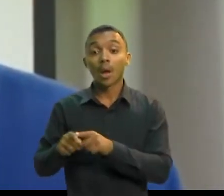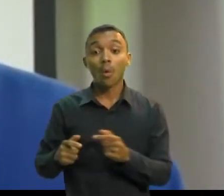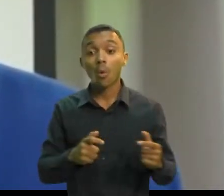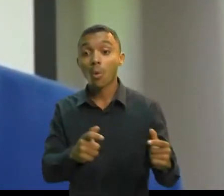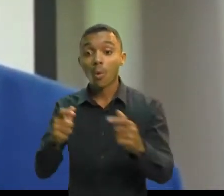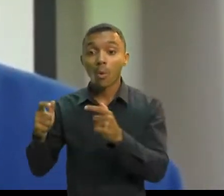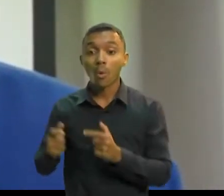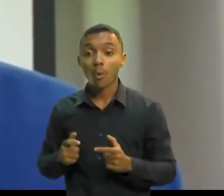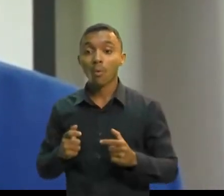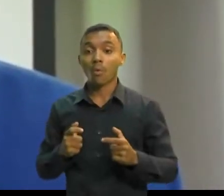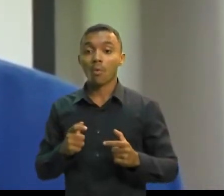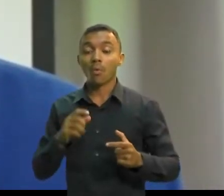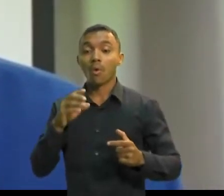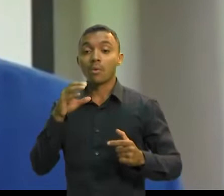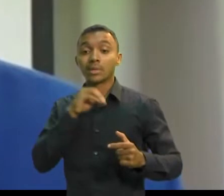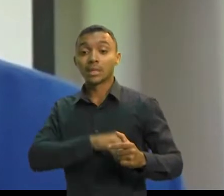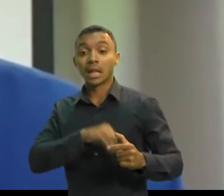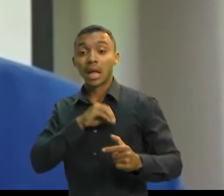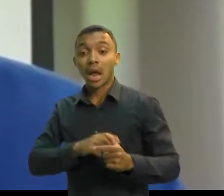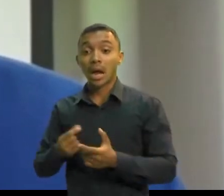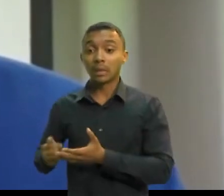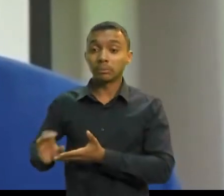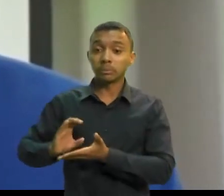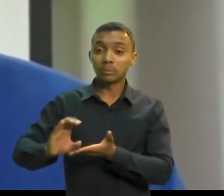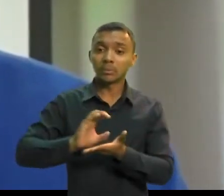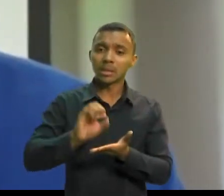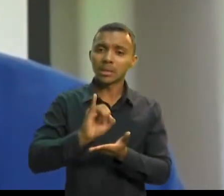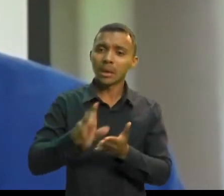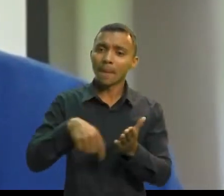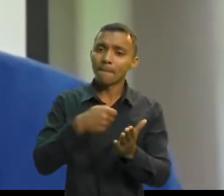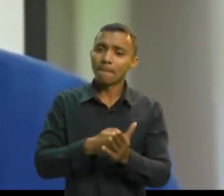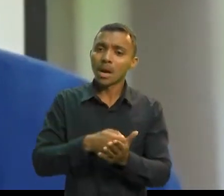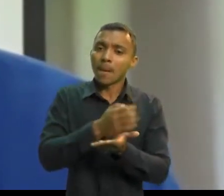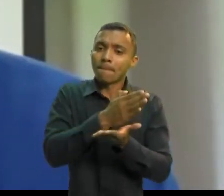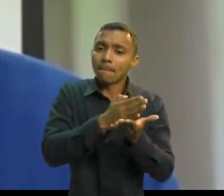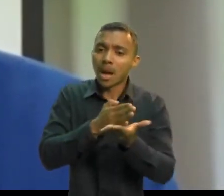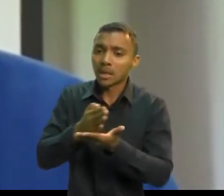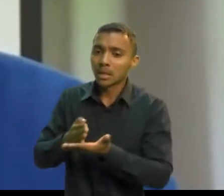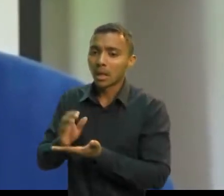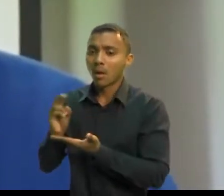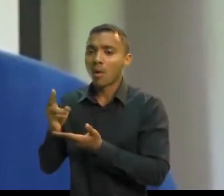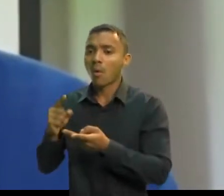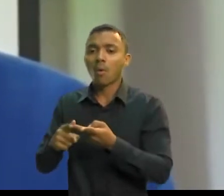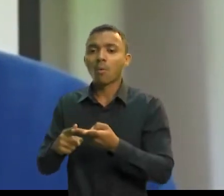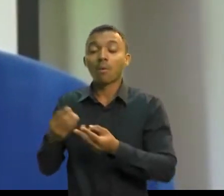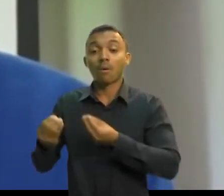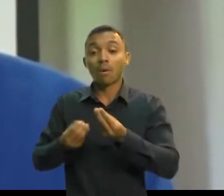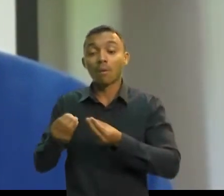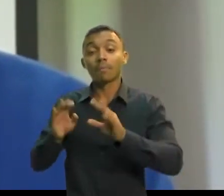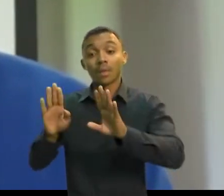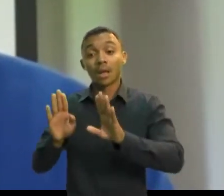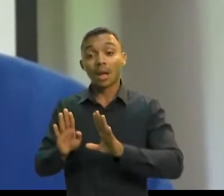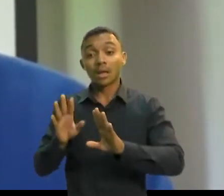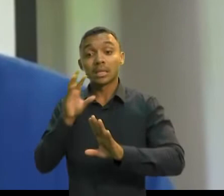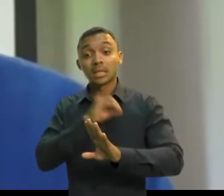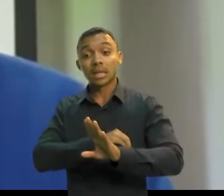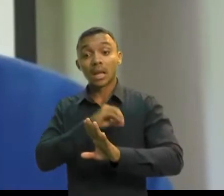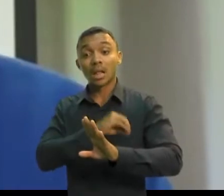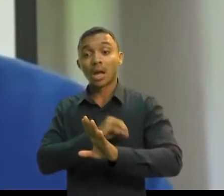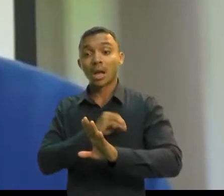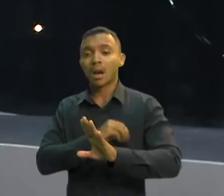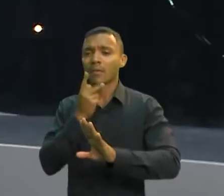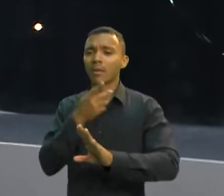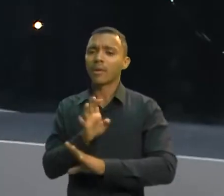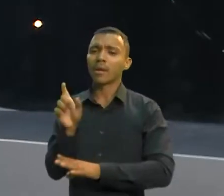será paga, se parceladamente ou não, mas negar a pagar esse valor é uma profunda